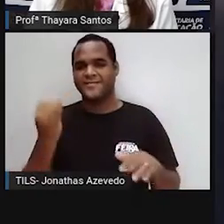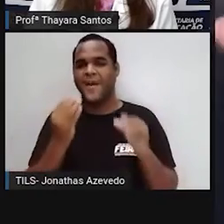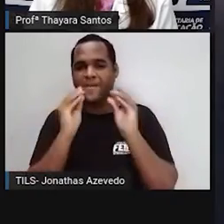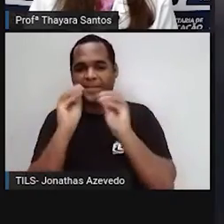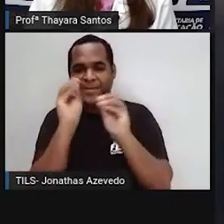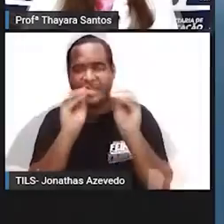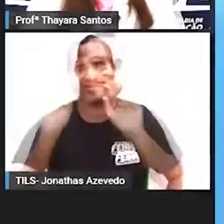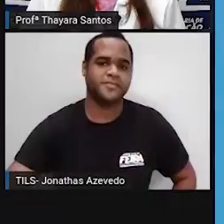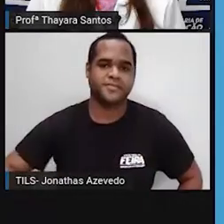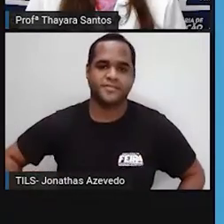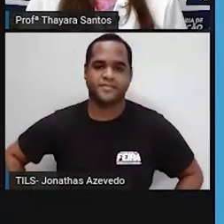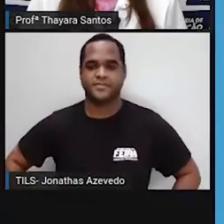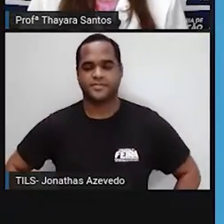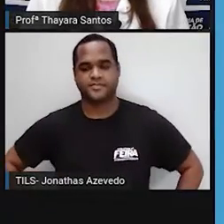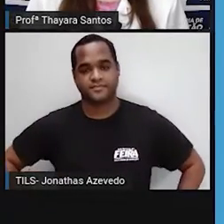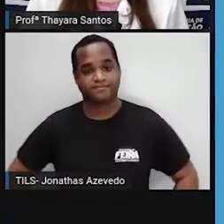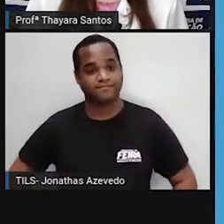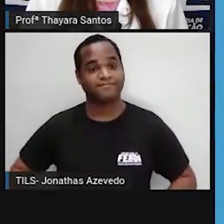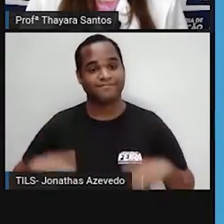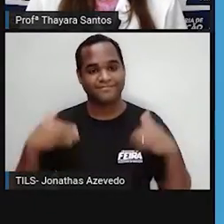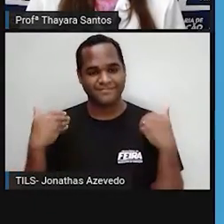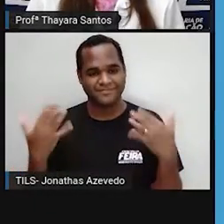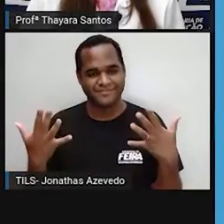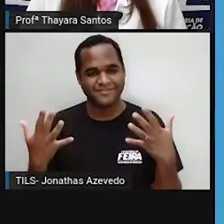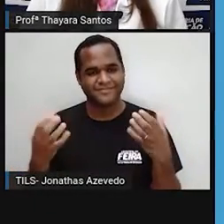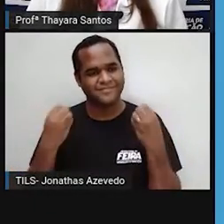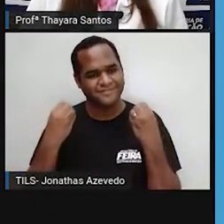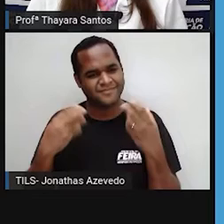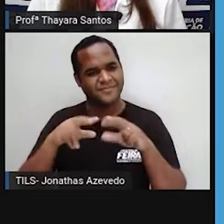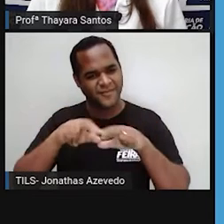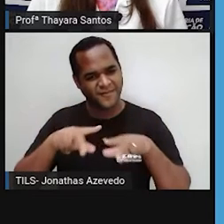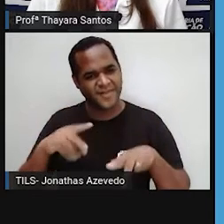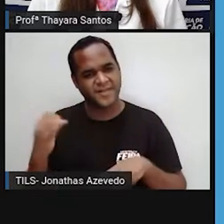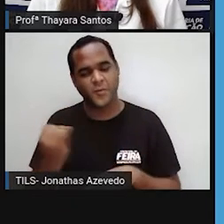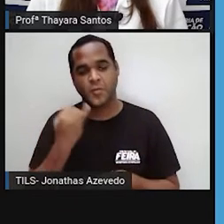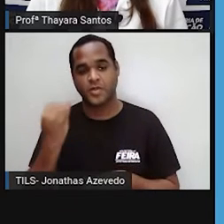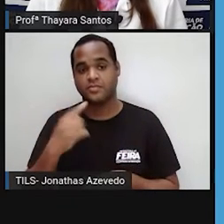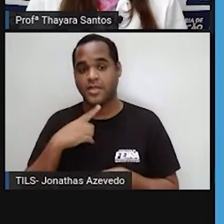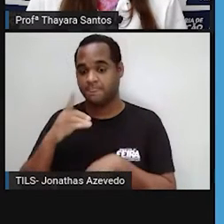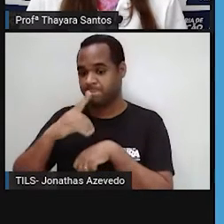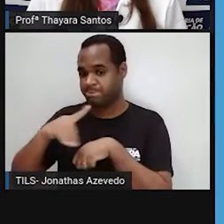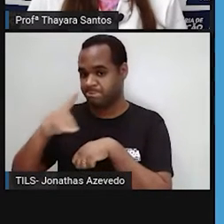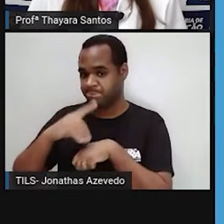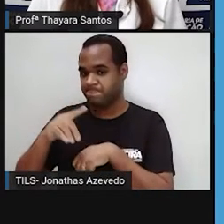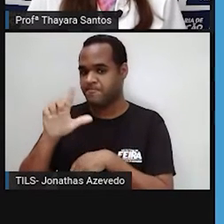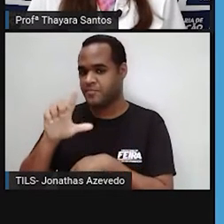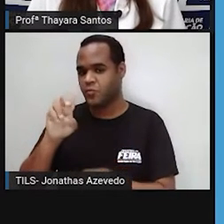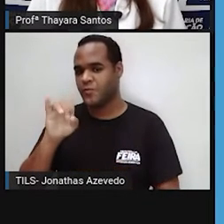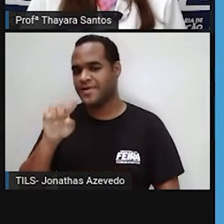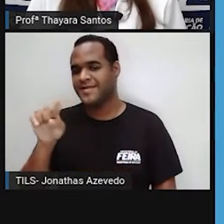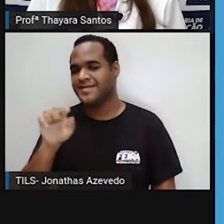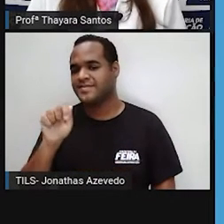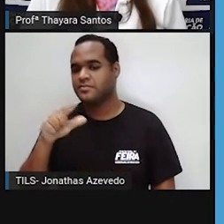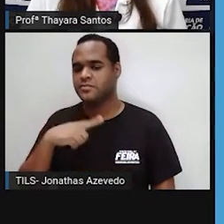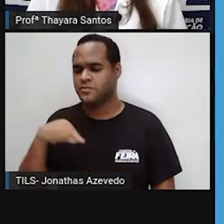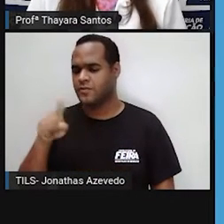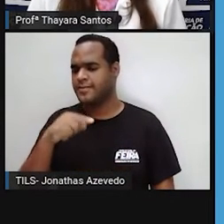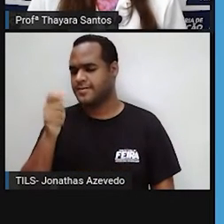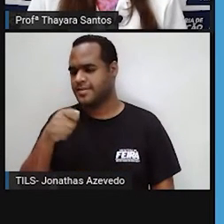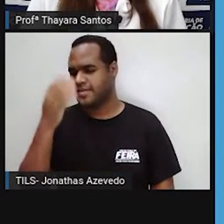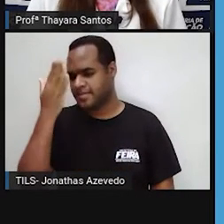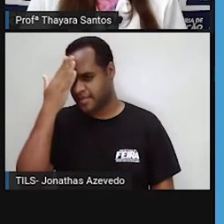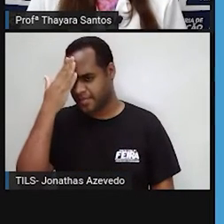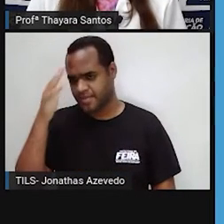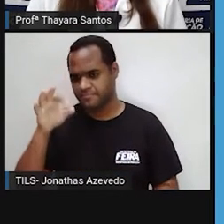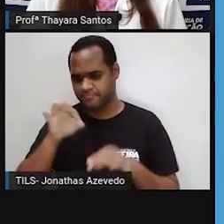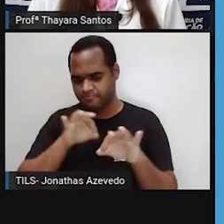Beijo. Tchau, tchau. Então, gente, muita coisa interessante a doutora Luísa contou aí para a gente. A gente já sabe que nós precisamos agora fazer